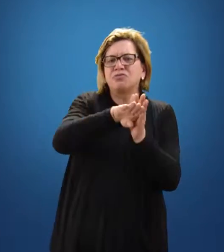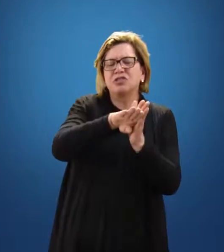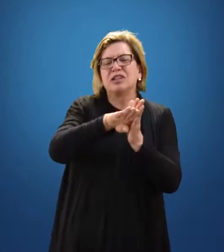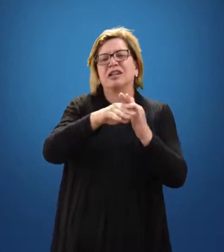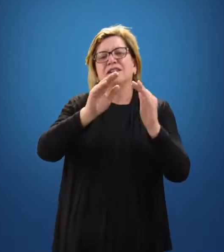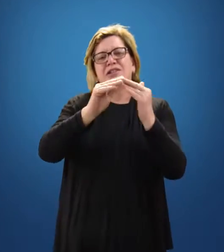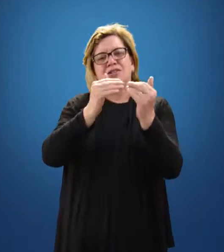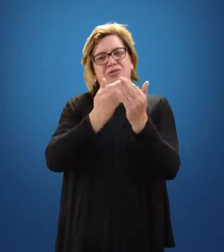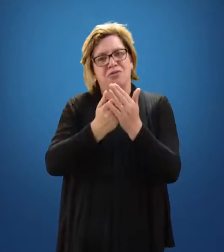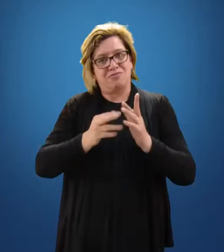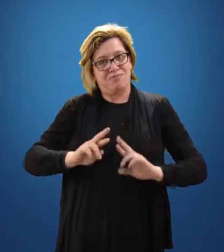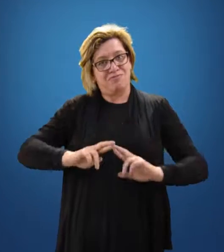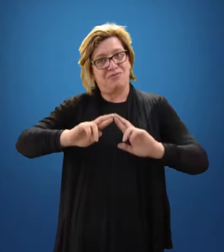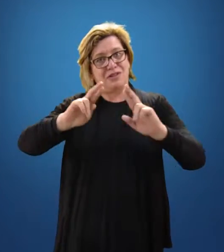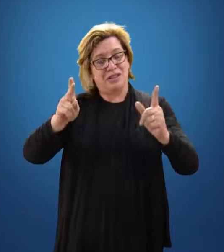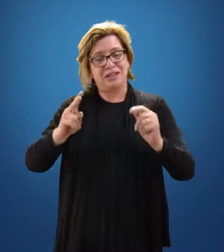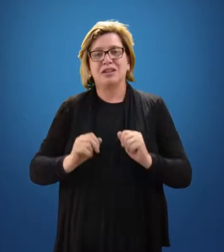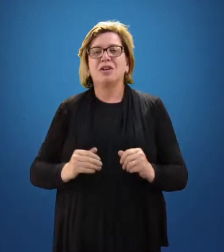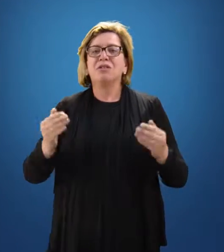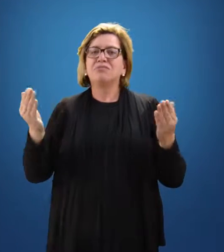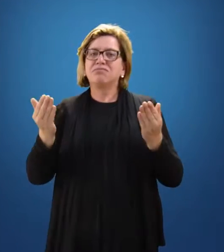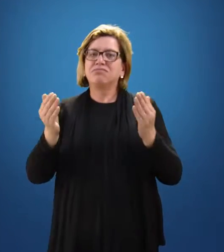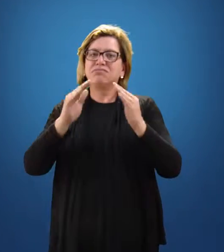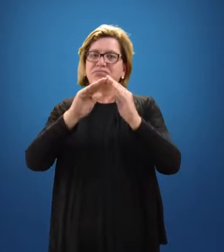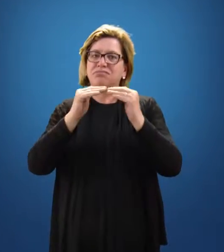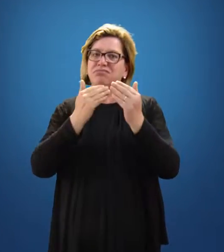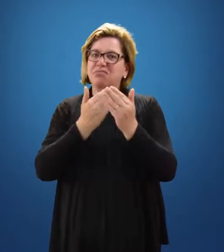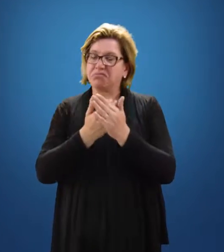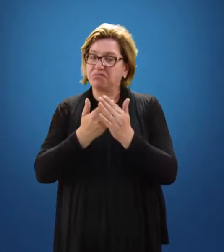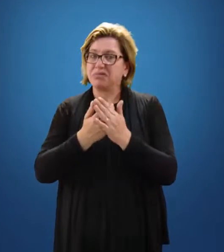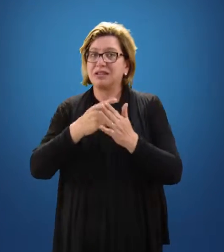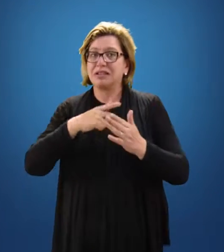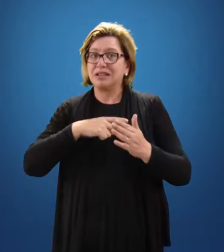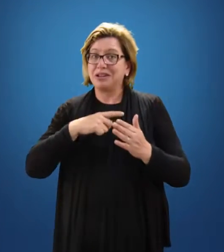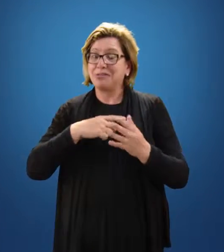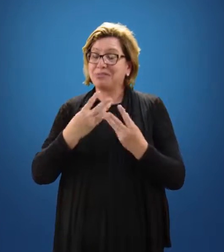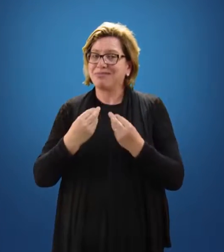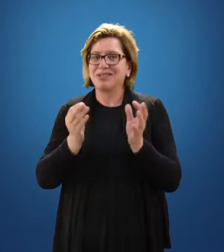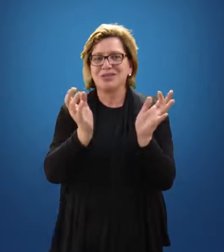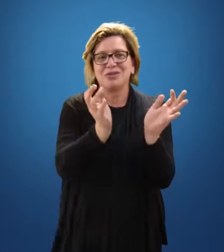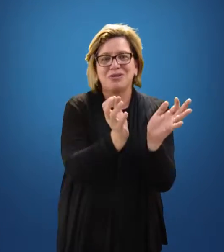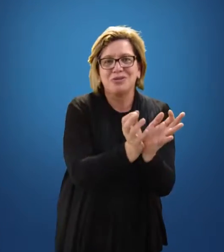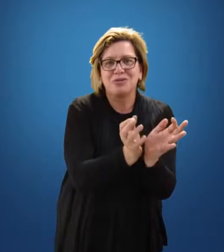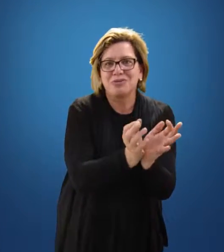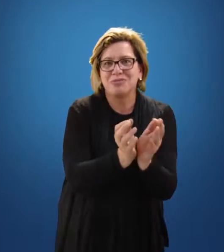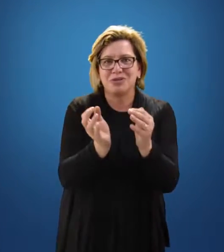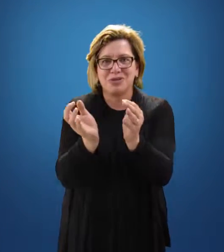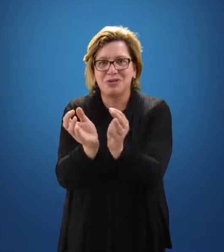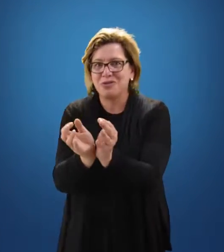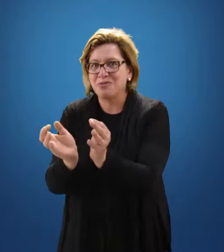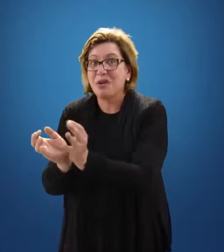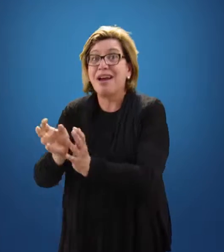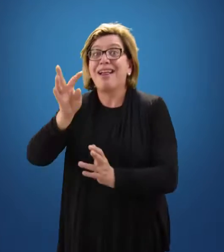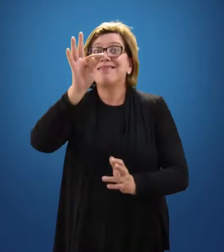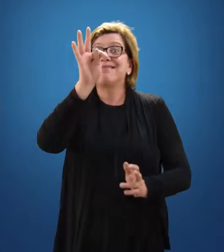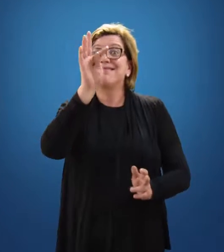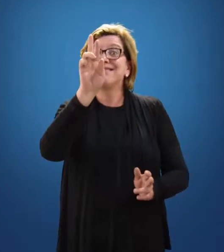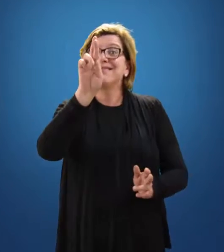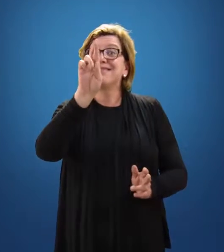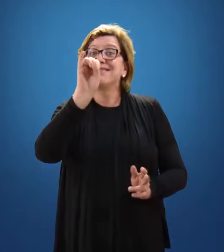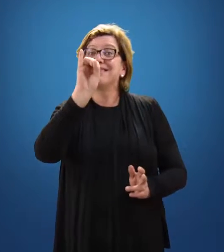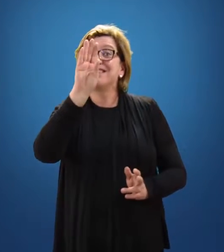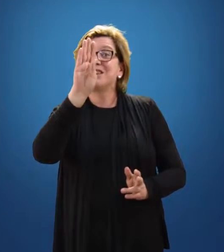Hoje as escolas, elas estão cheias das tribos, o que nós chamamos de tribos urbanas.